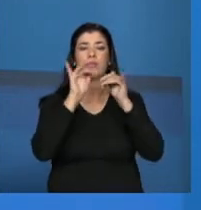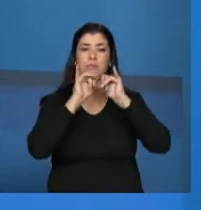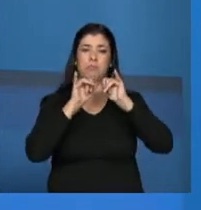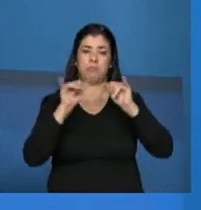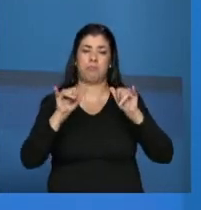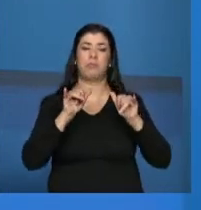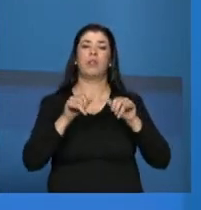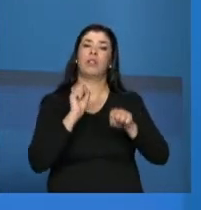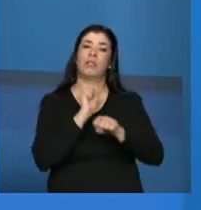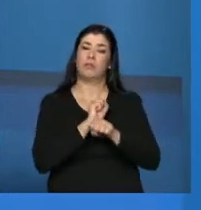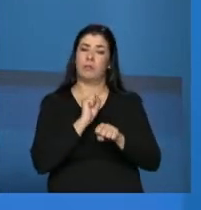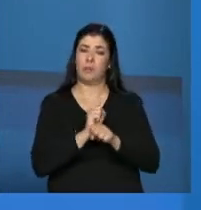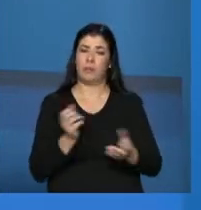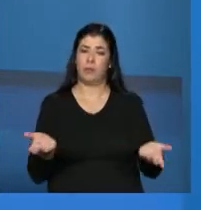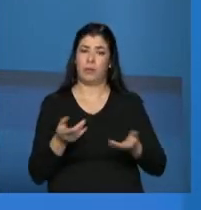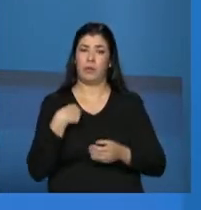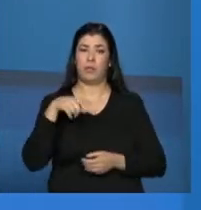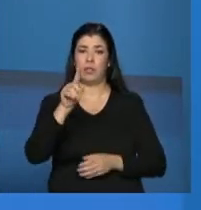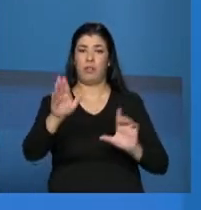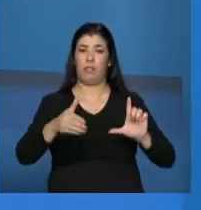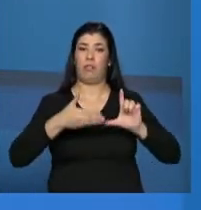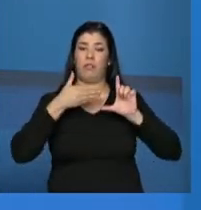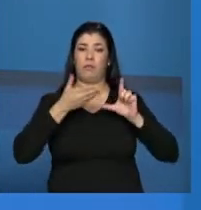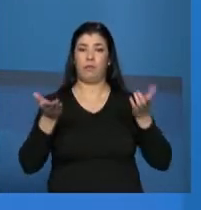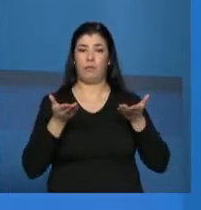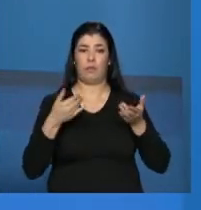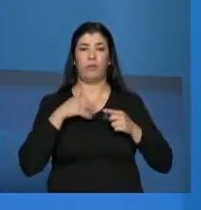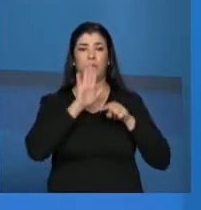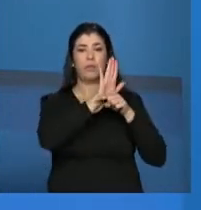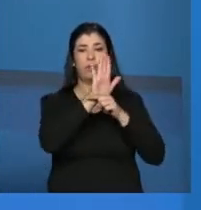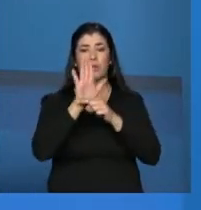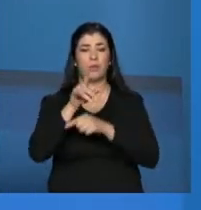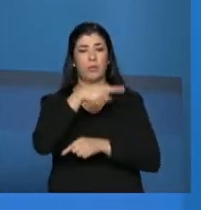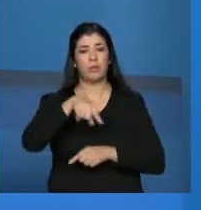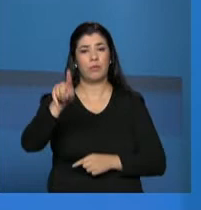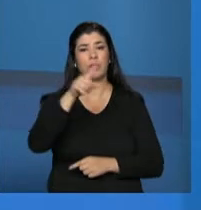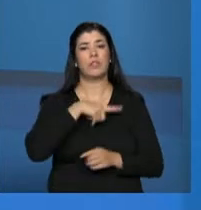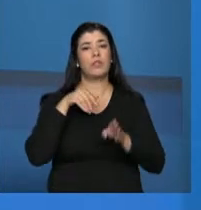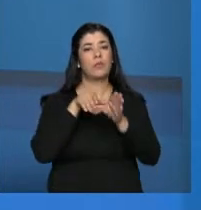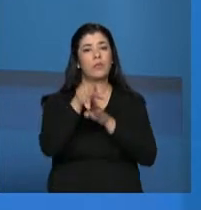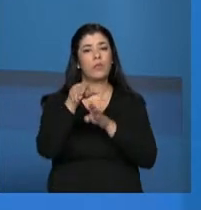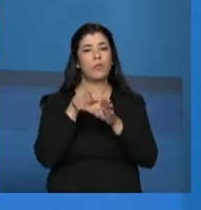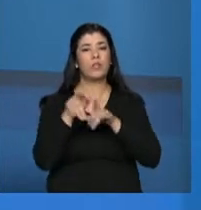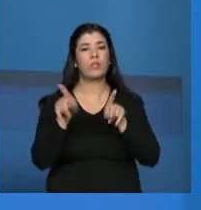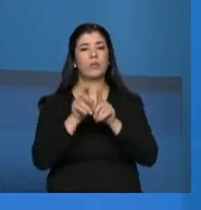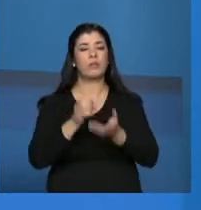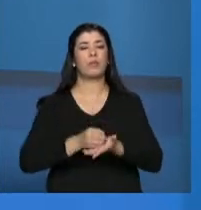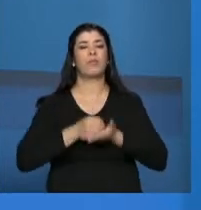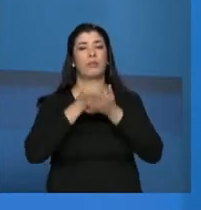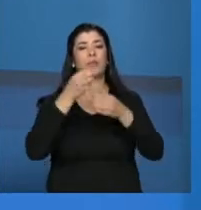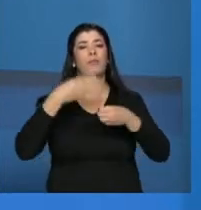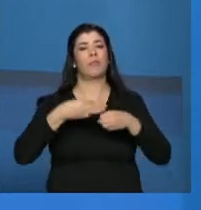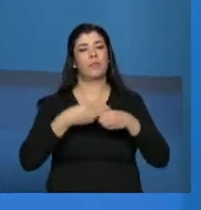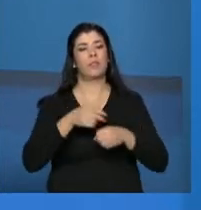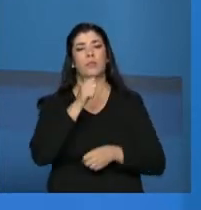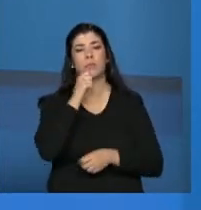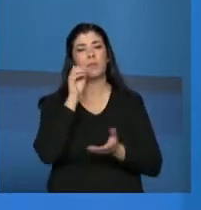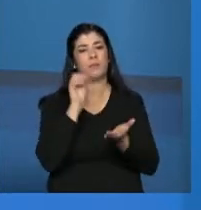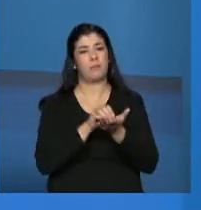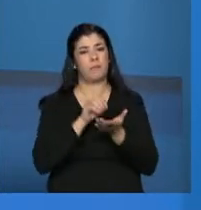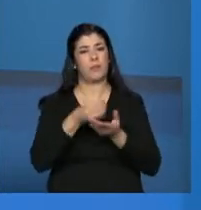também espera que essa teleconferência também sirva para orientar e apoiar os municípios que ainda não